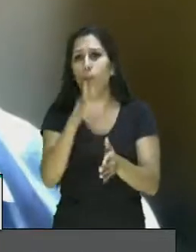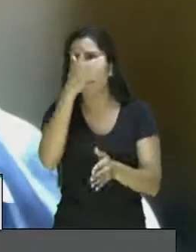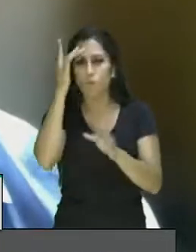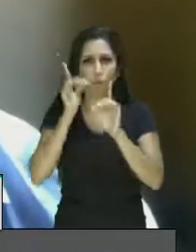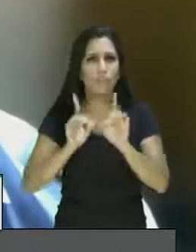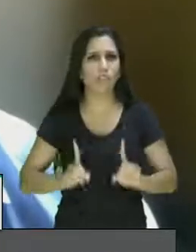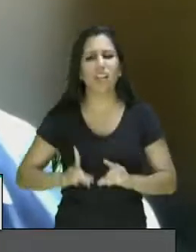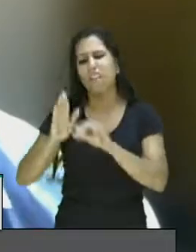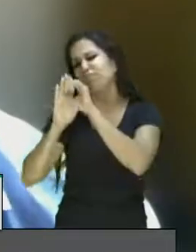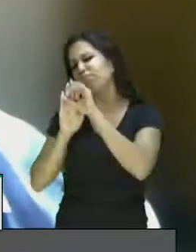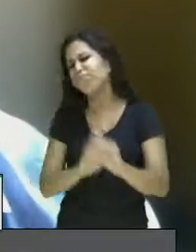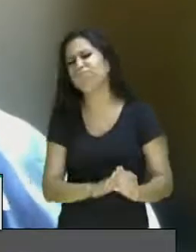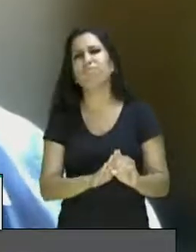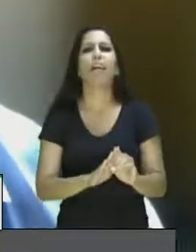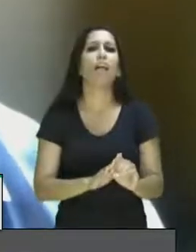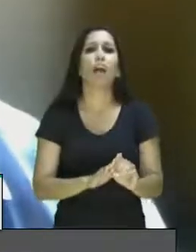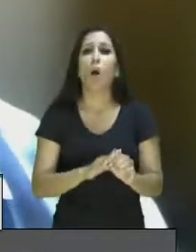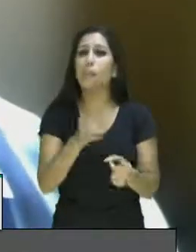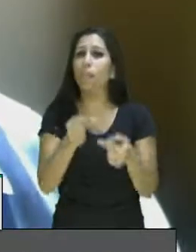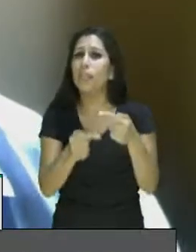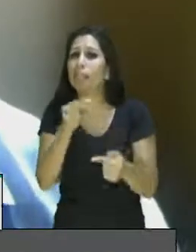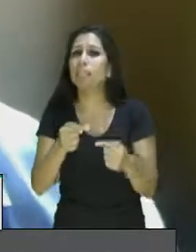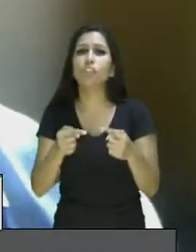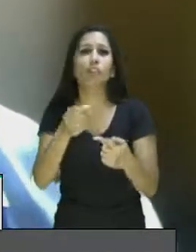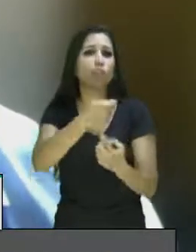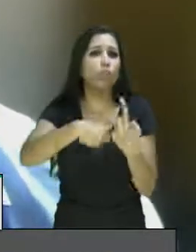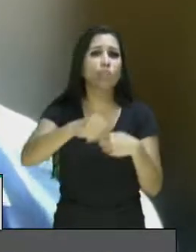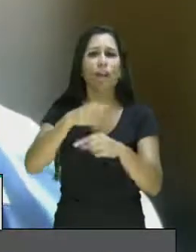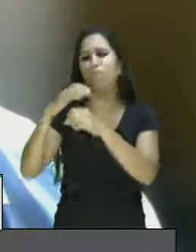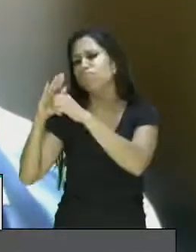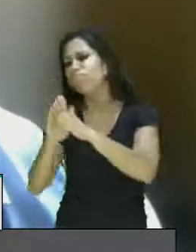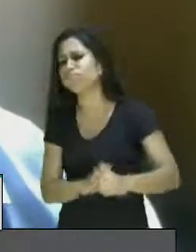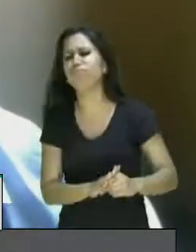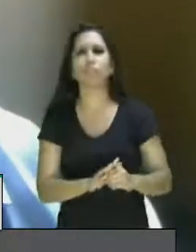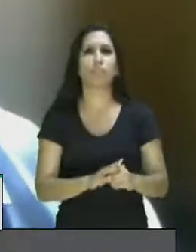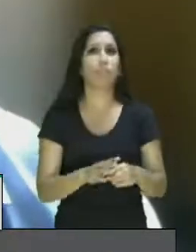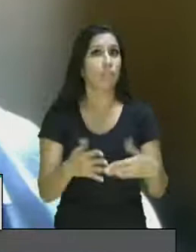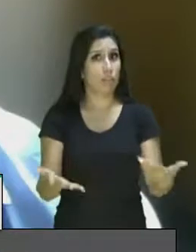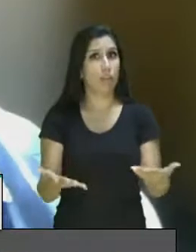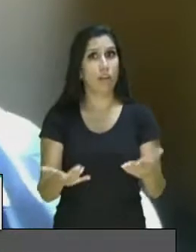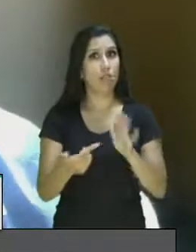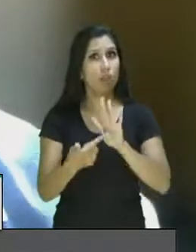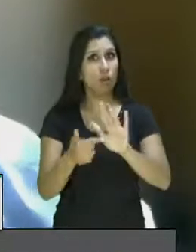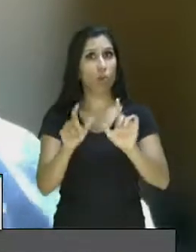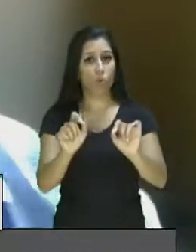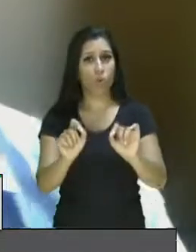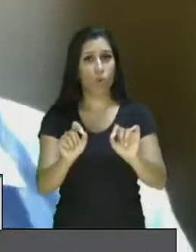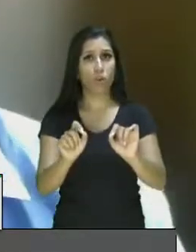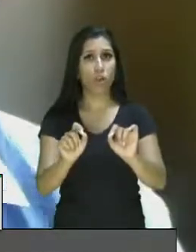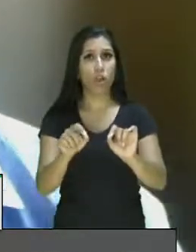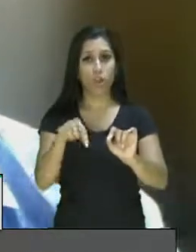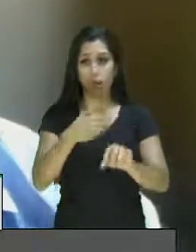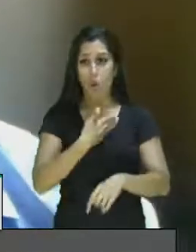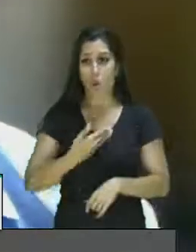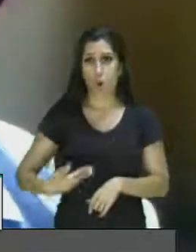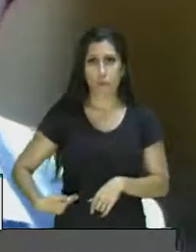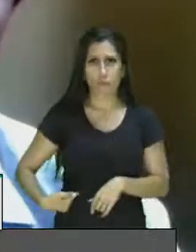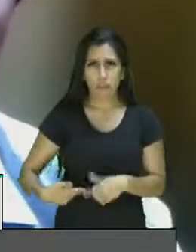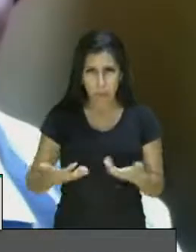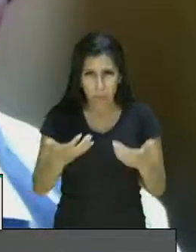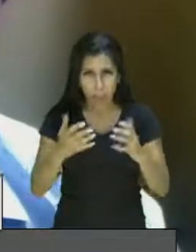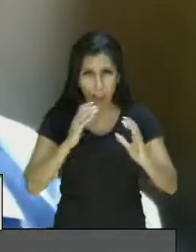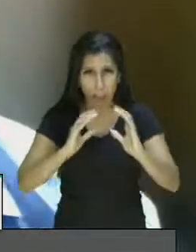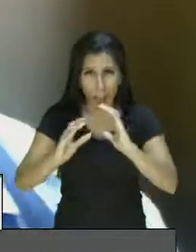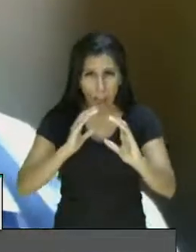sociais, e aí deixar claro aqui que de forma nenhuma é um governo que quer dialogar.